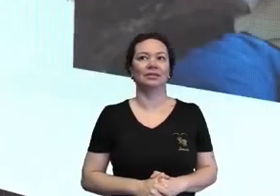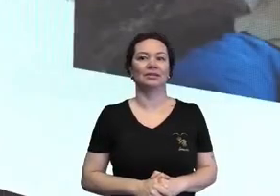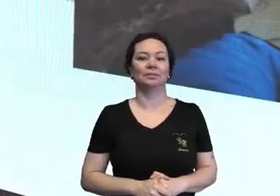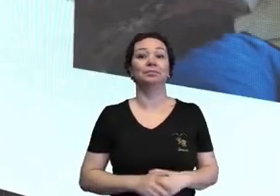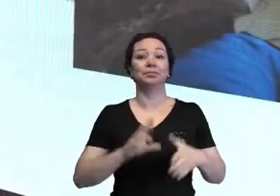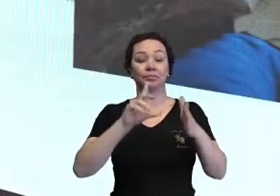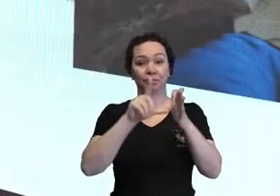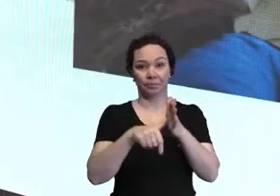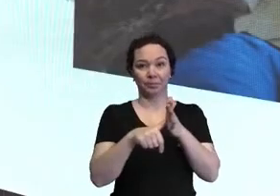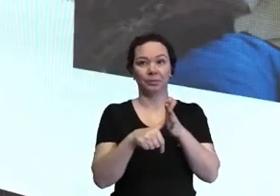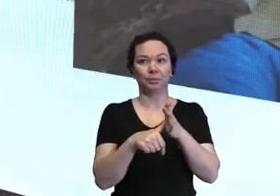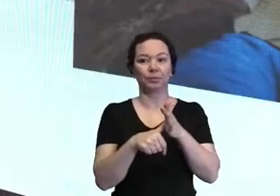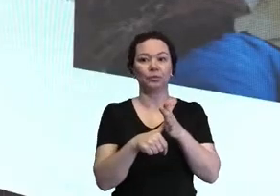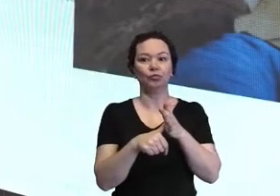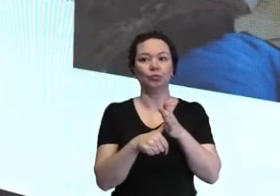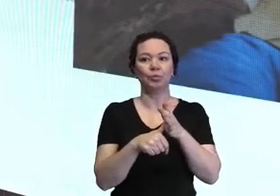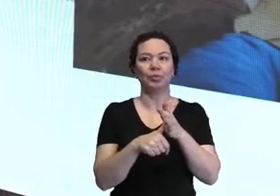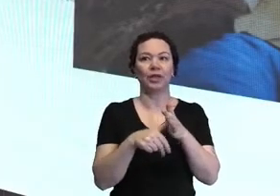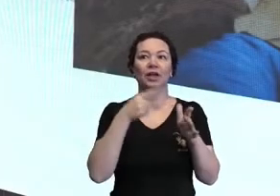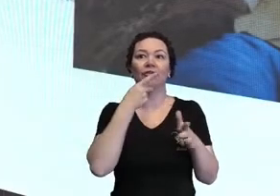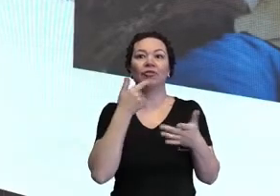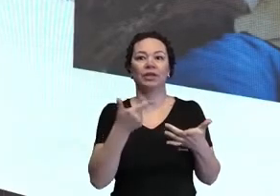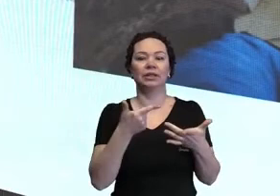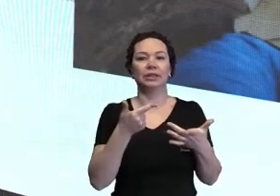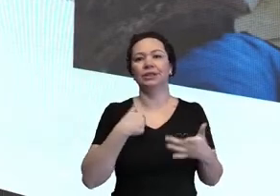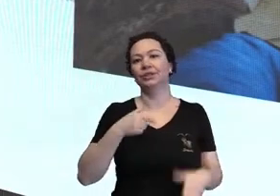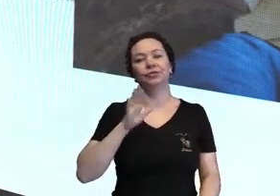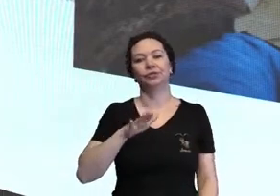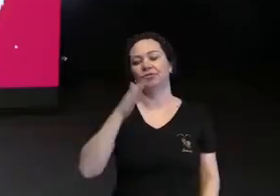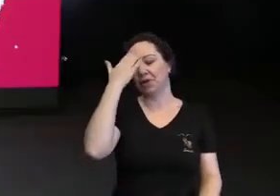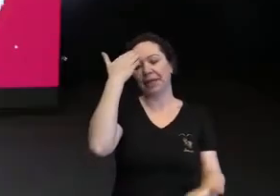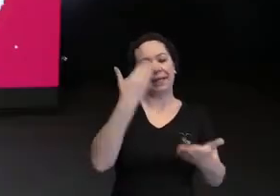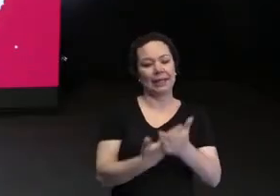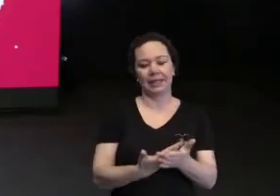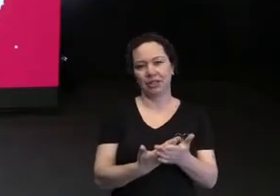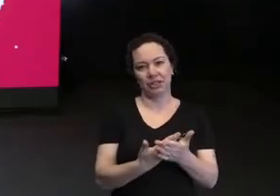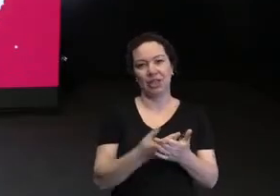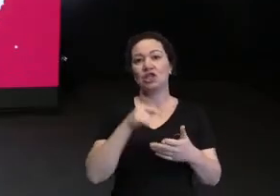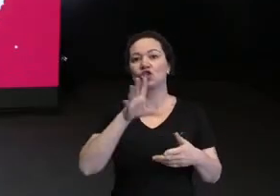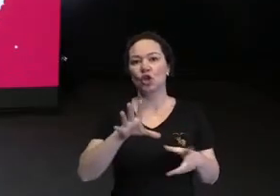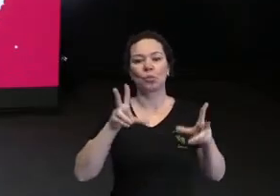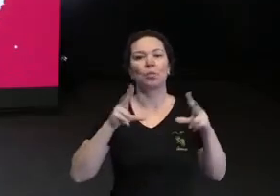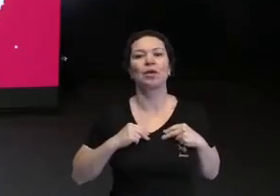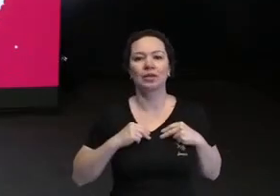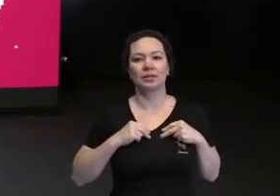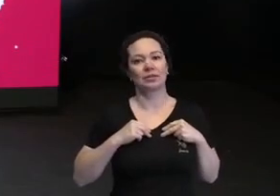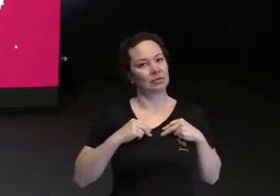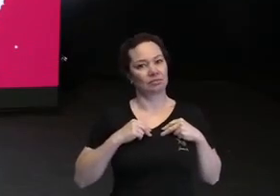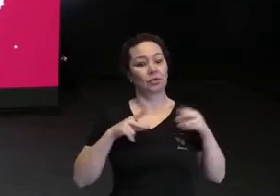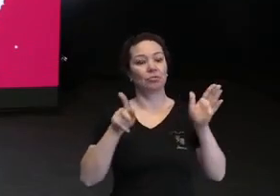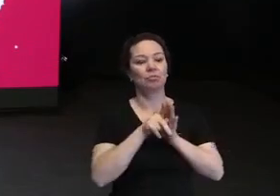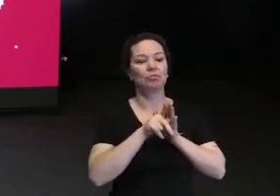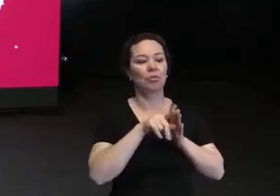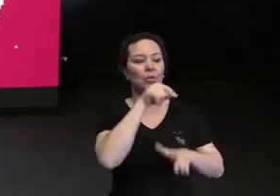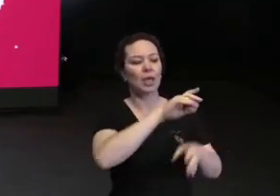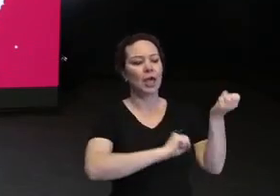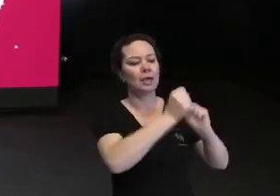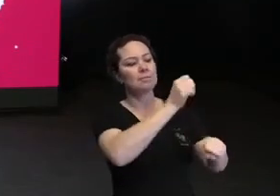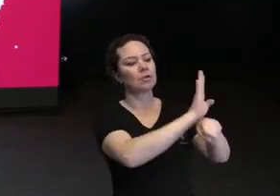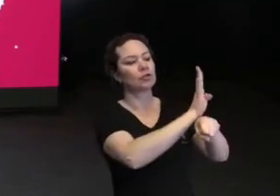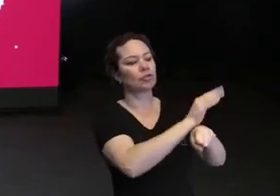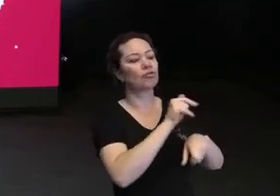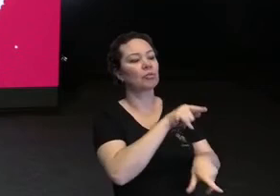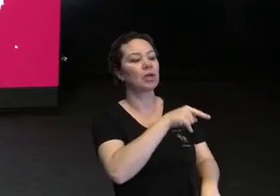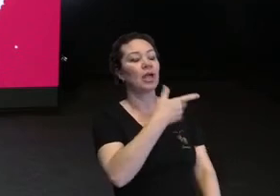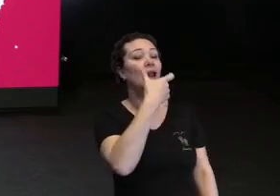depois que eu cheguei, eu falei assim, cara, eu não vou mais ficar acreditando na meritocracia das produtoras. Sabe o que eu vou fazer? Eu vou me